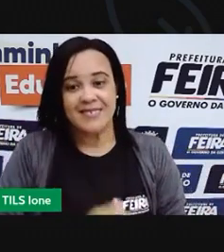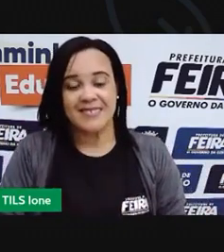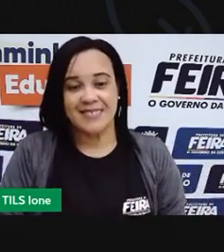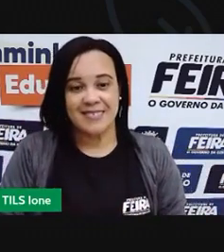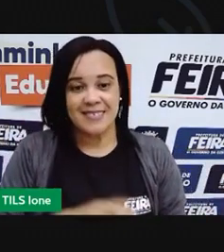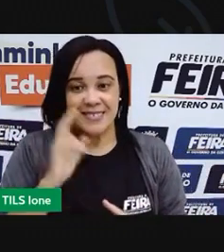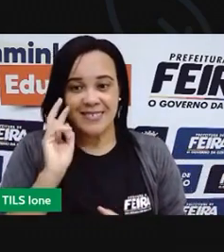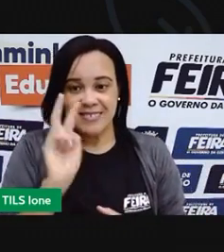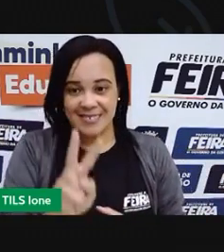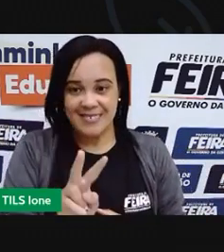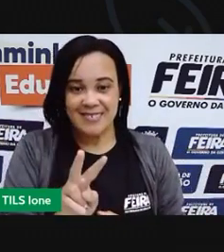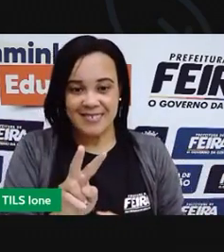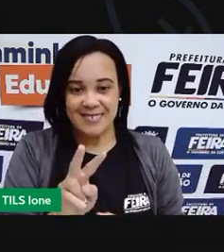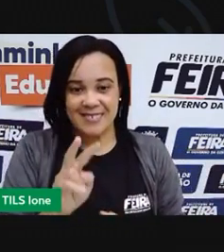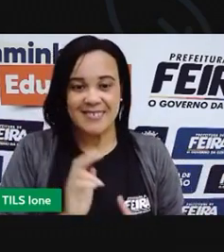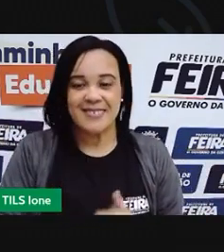trouxe.